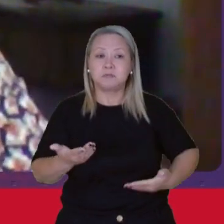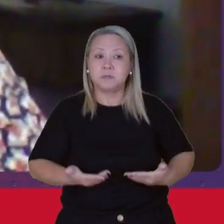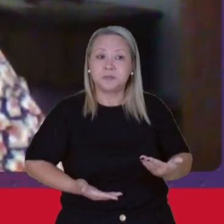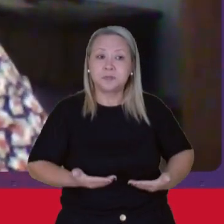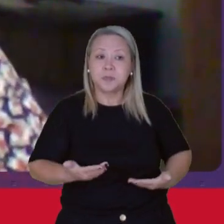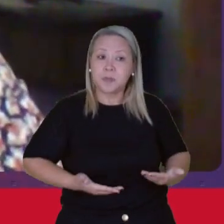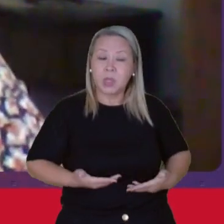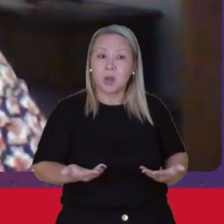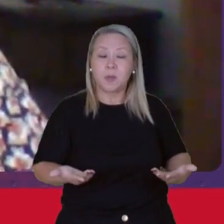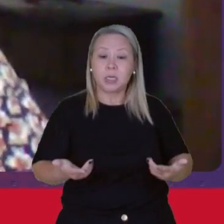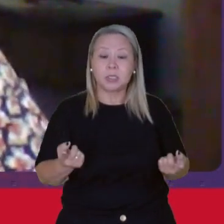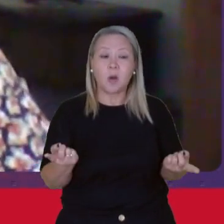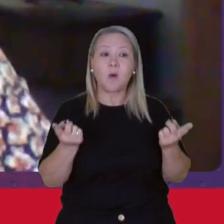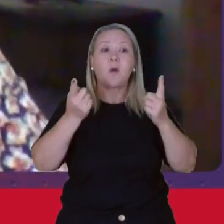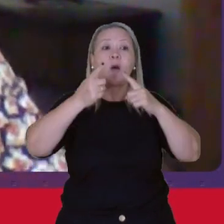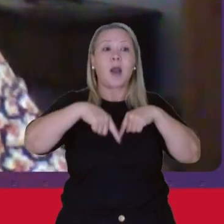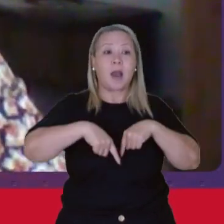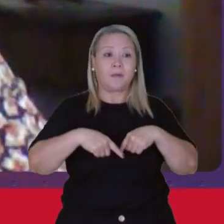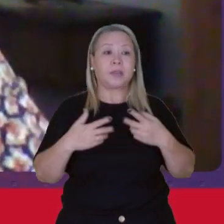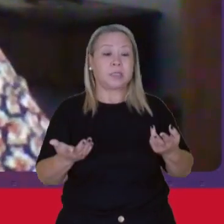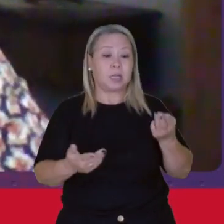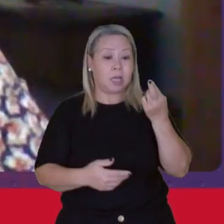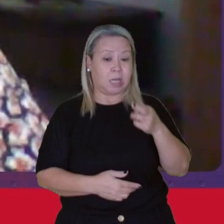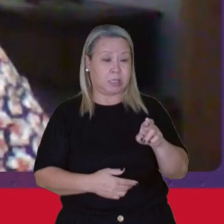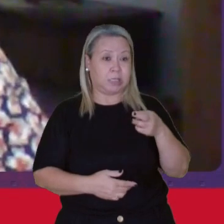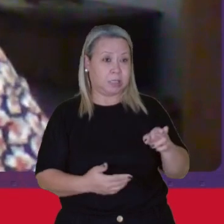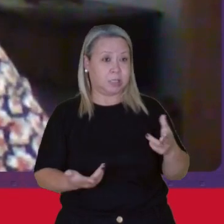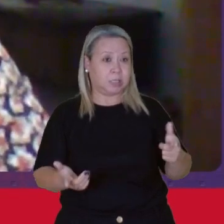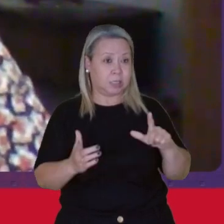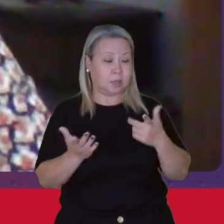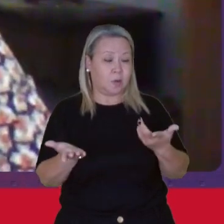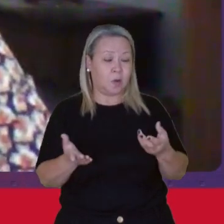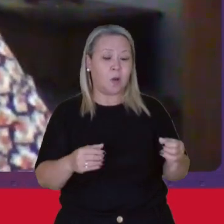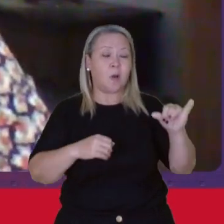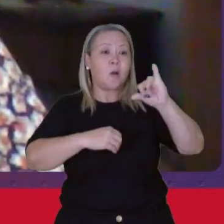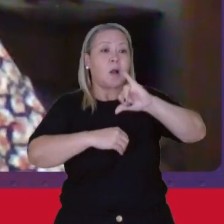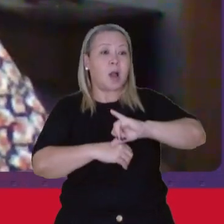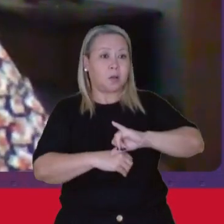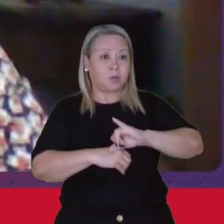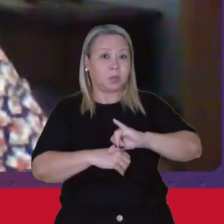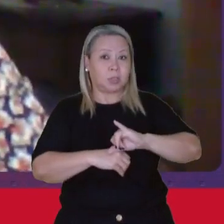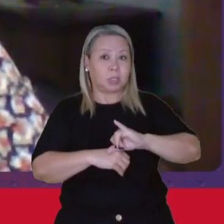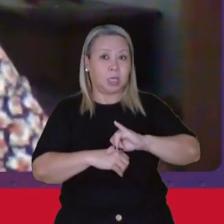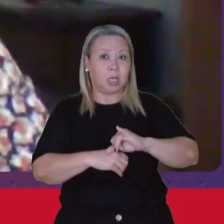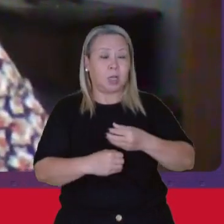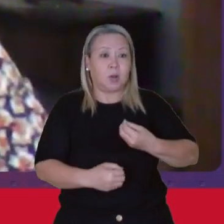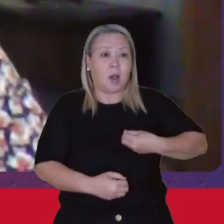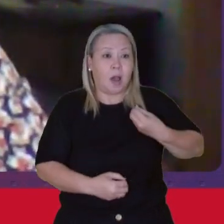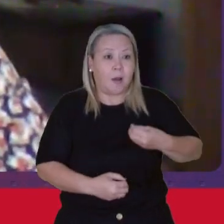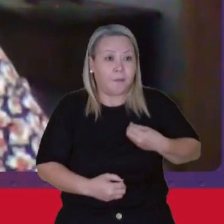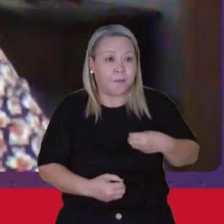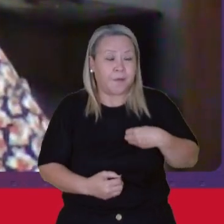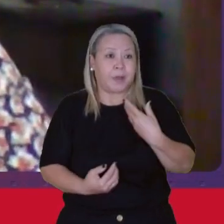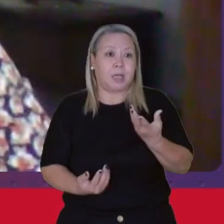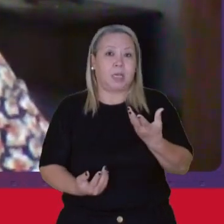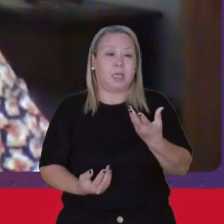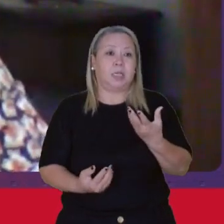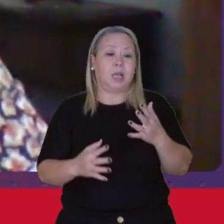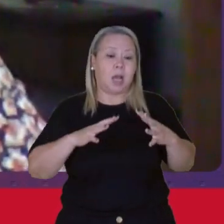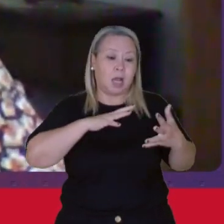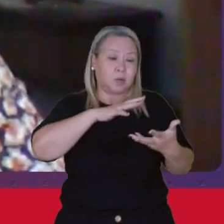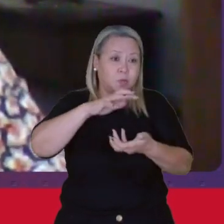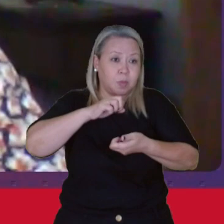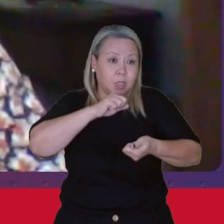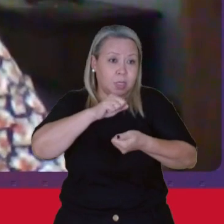reverter Essa lógica Colocar No centro A vida A sustentabilidade Da vida E